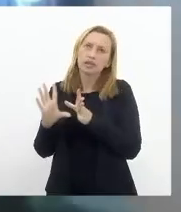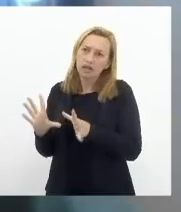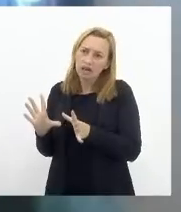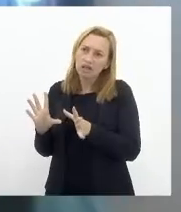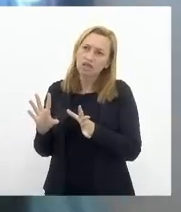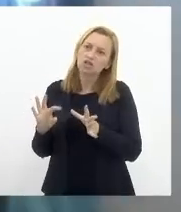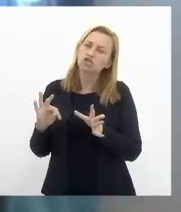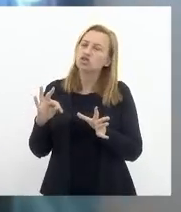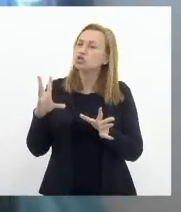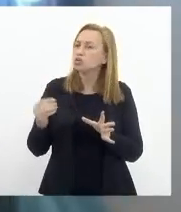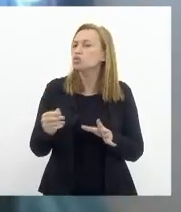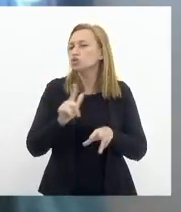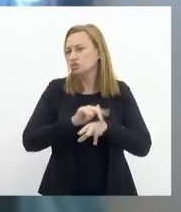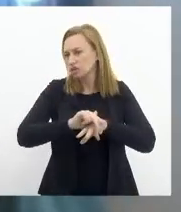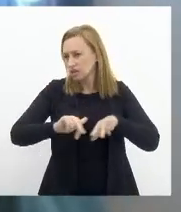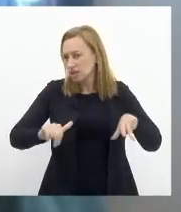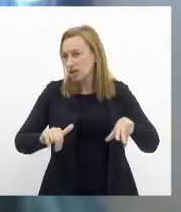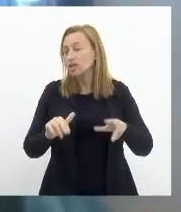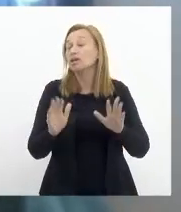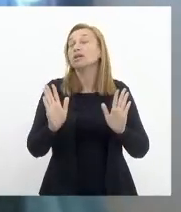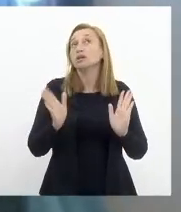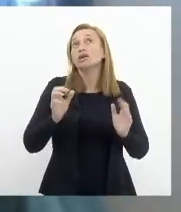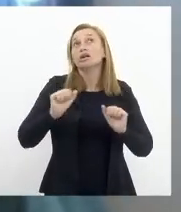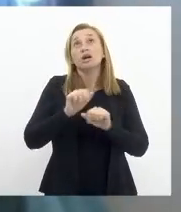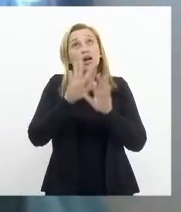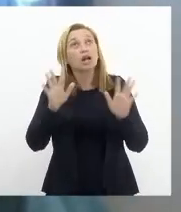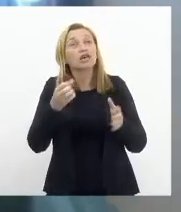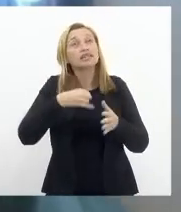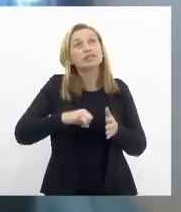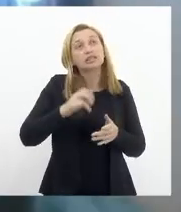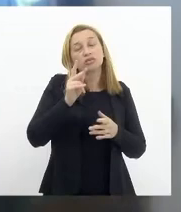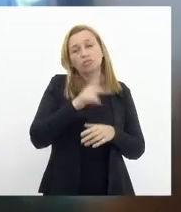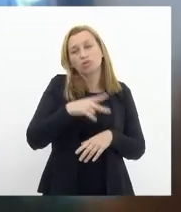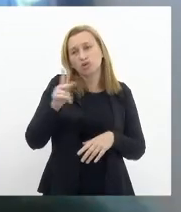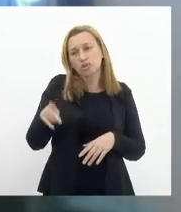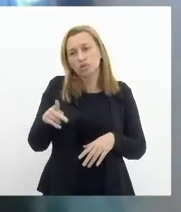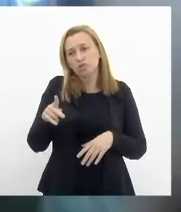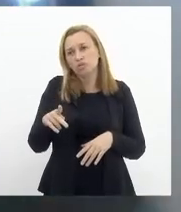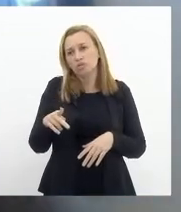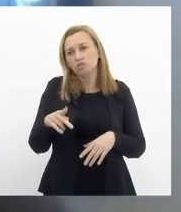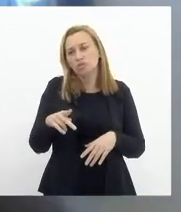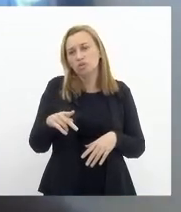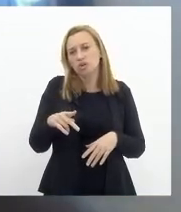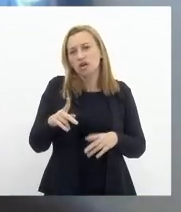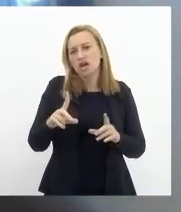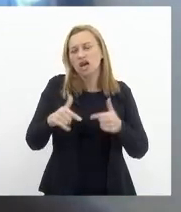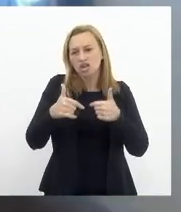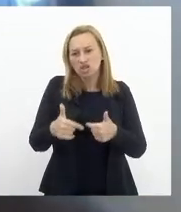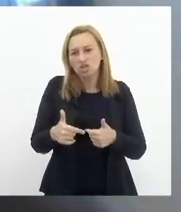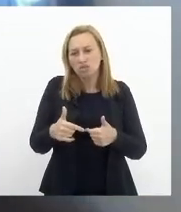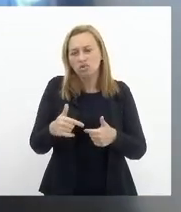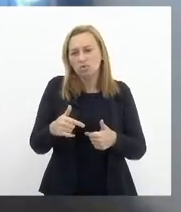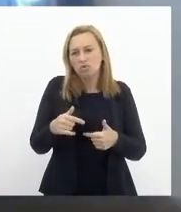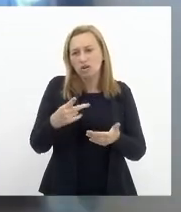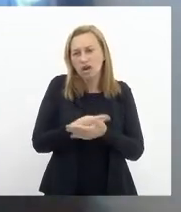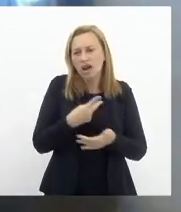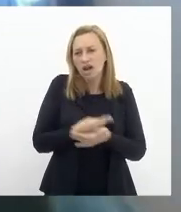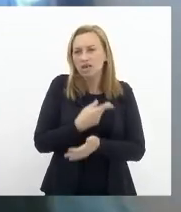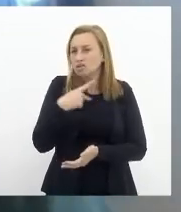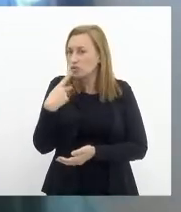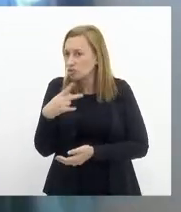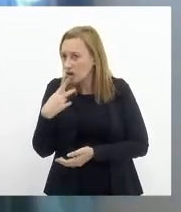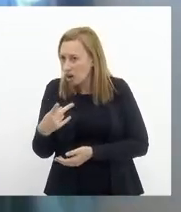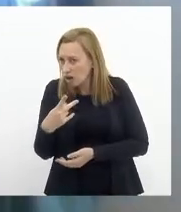a diversidade é claro se algum professor for violento com algum aluno se algum professor